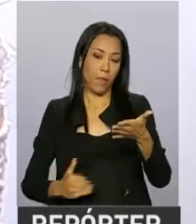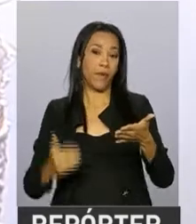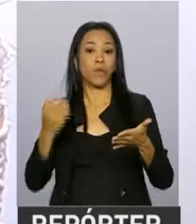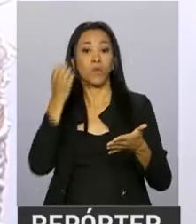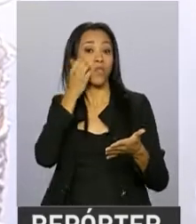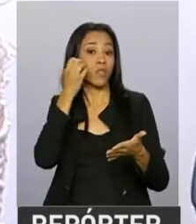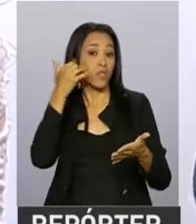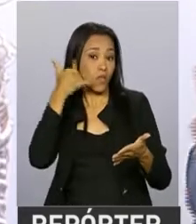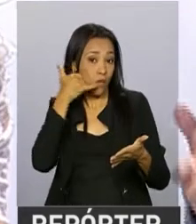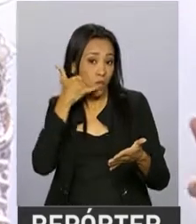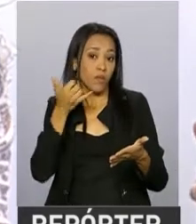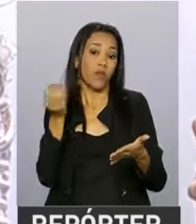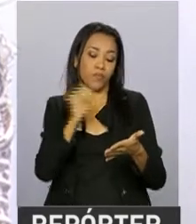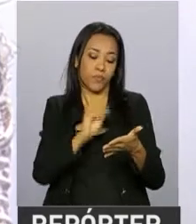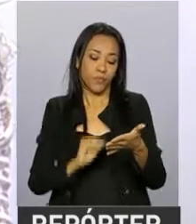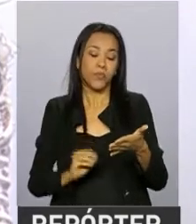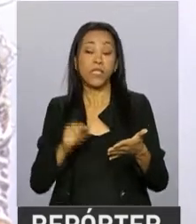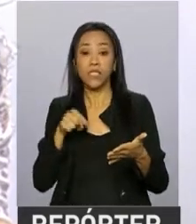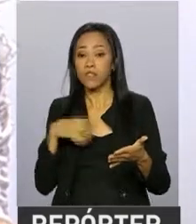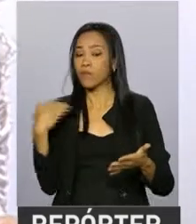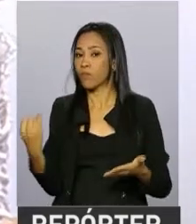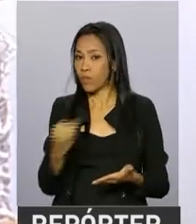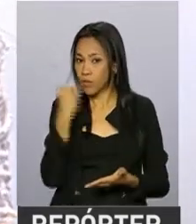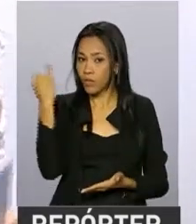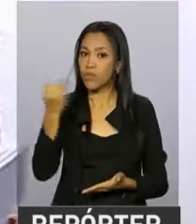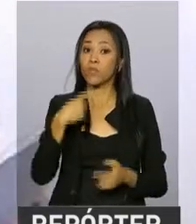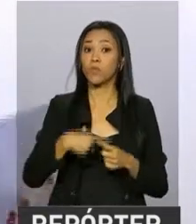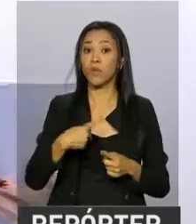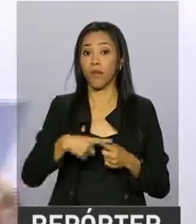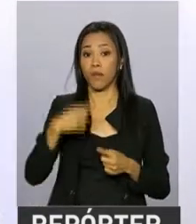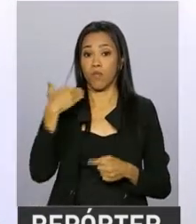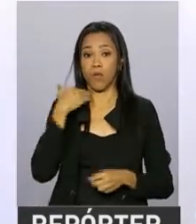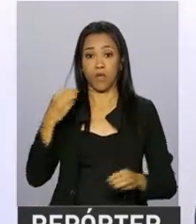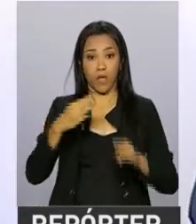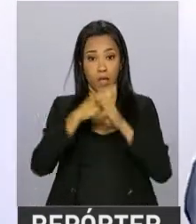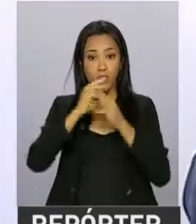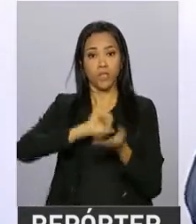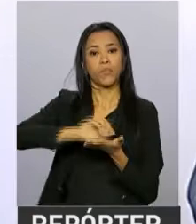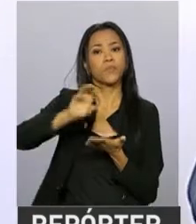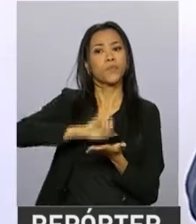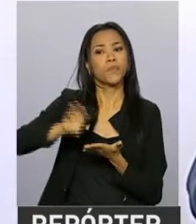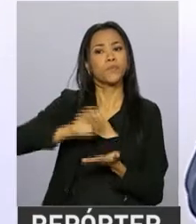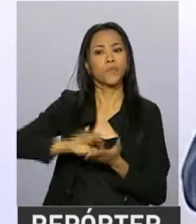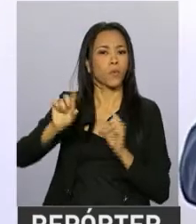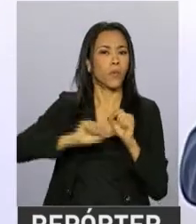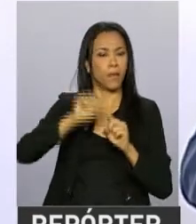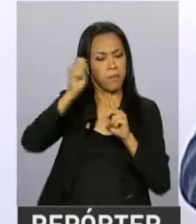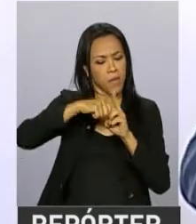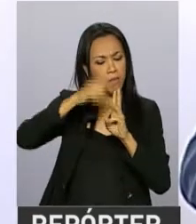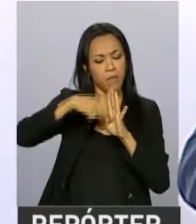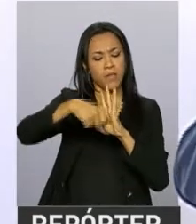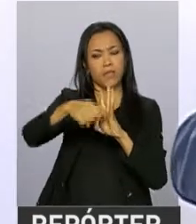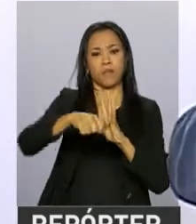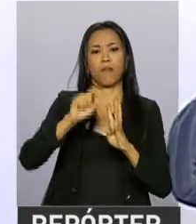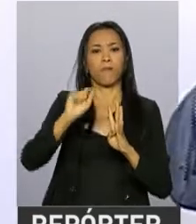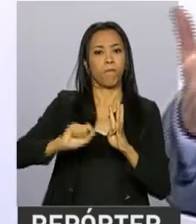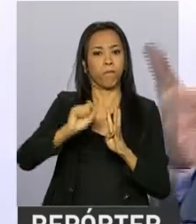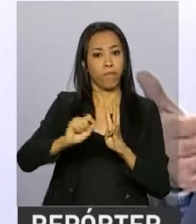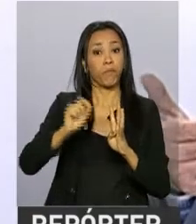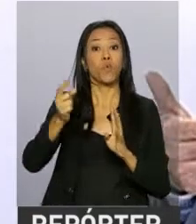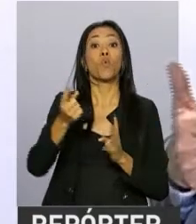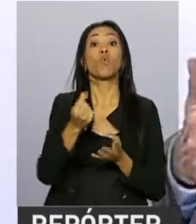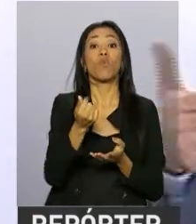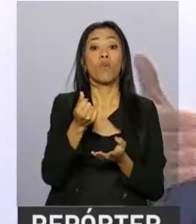Isso é uma coisa fundamental para o trabalhador, porque a Caixa encaminha mensalmente ao trabalhador o